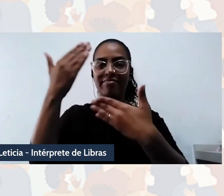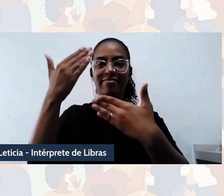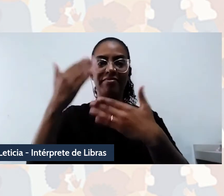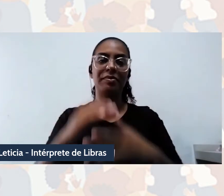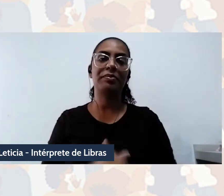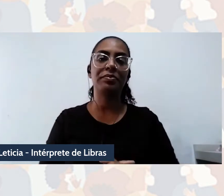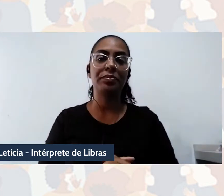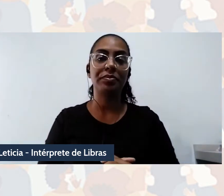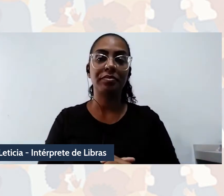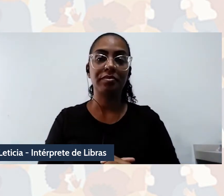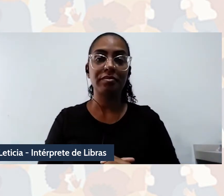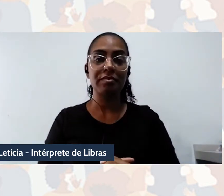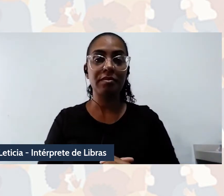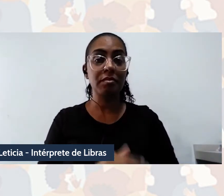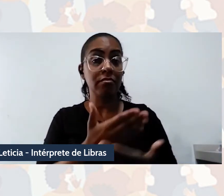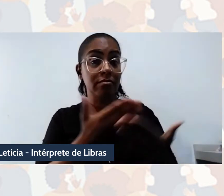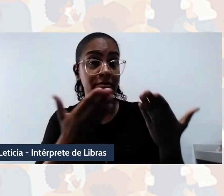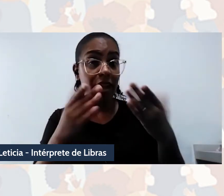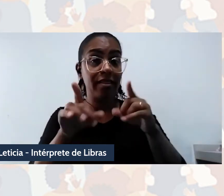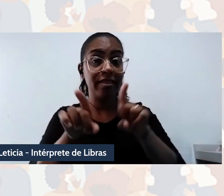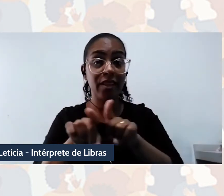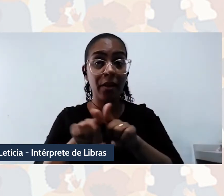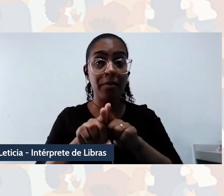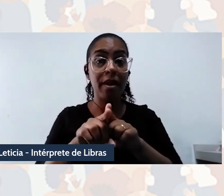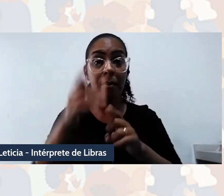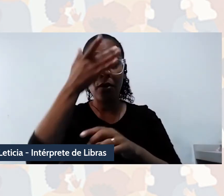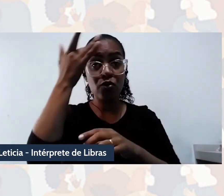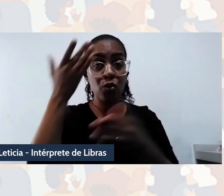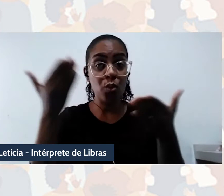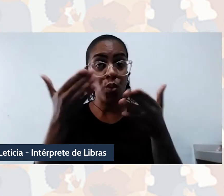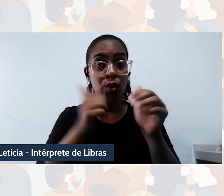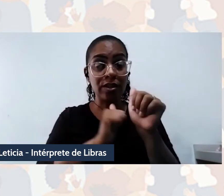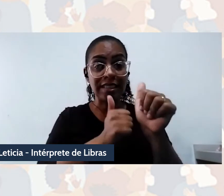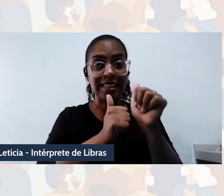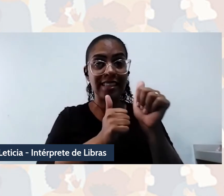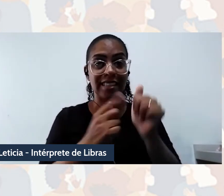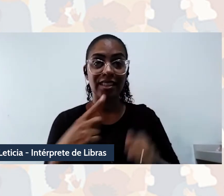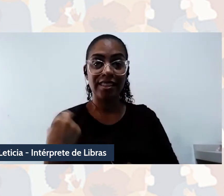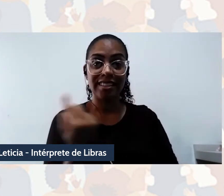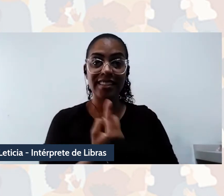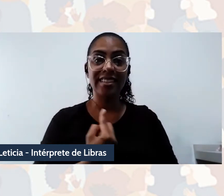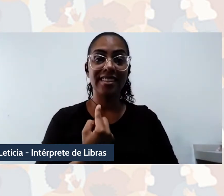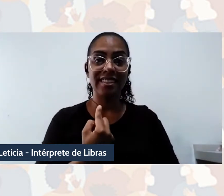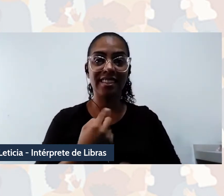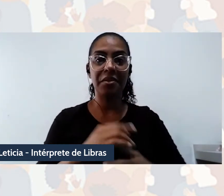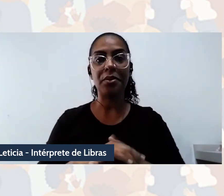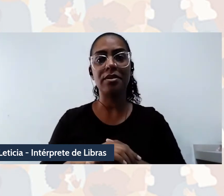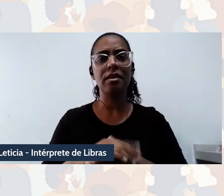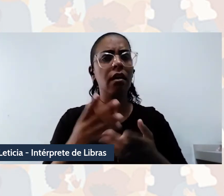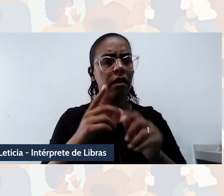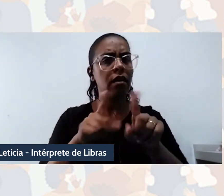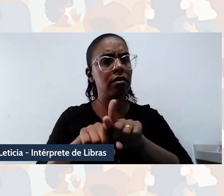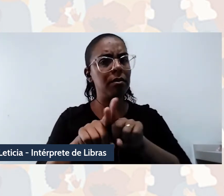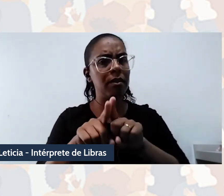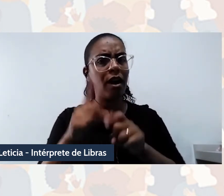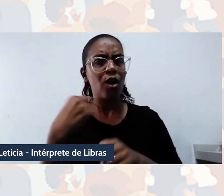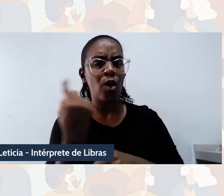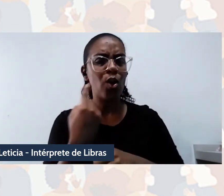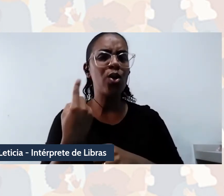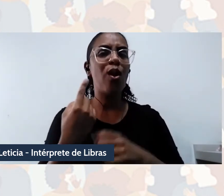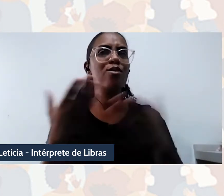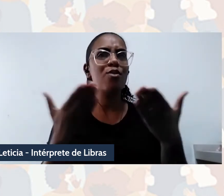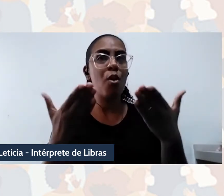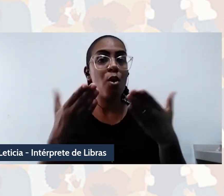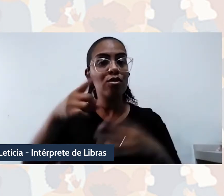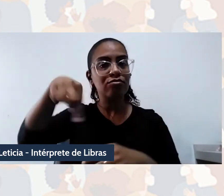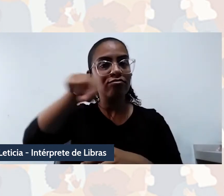aos colegas e colegas que estamos acompanhando nessa sessão, também aqueles que estão dividindo comigo essa mesa, né,